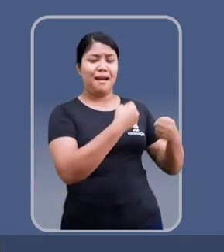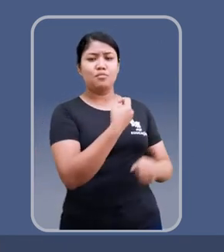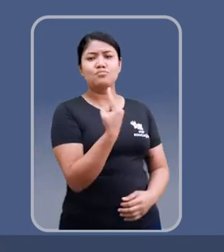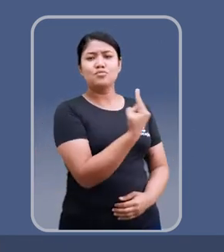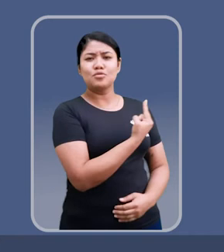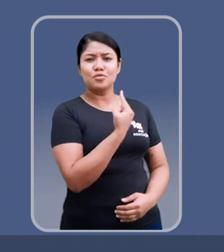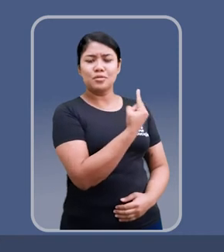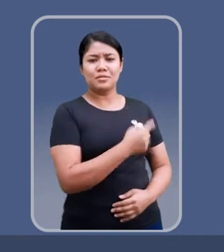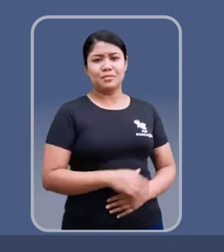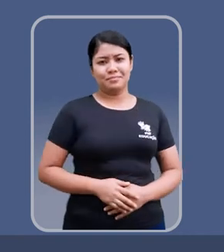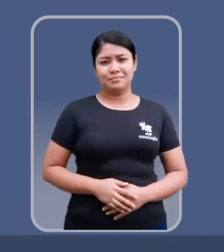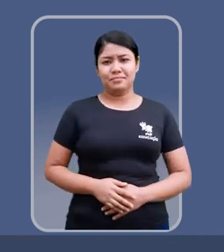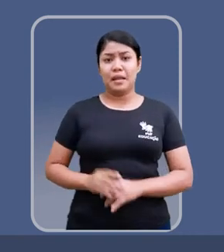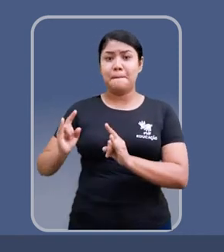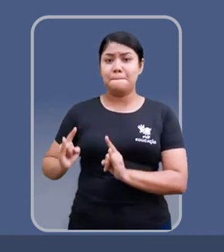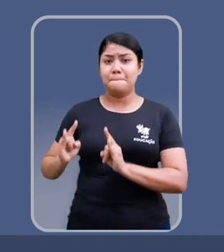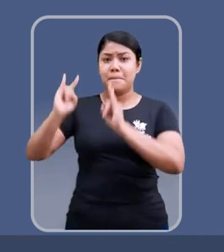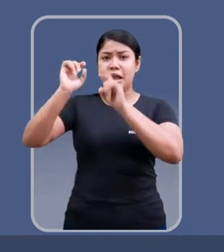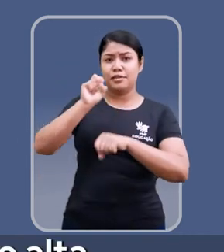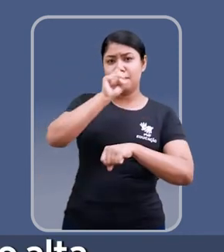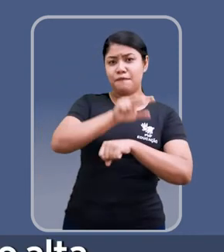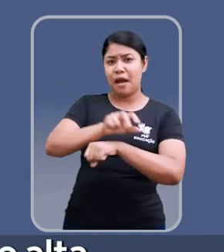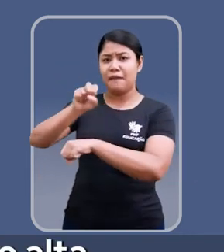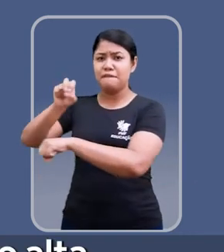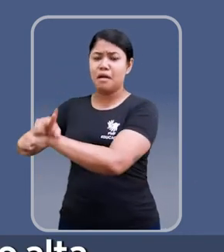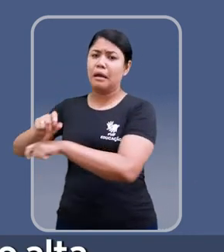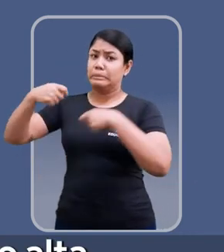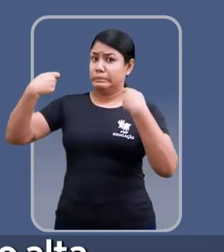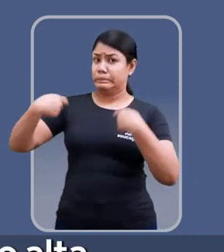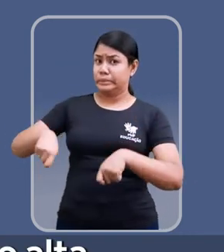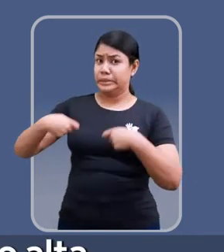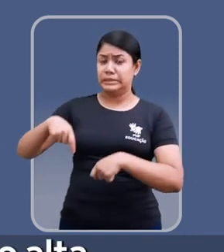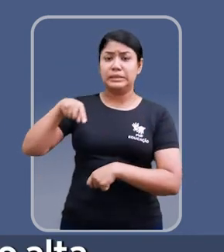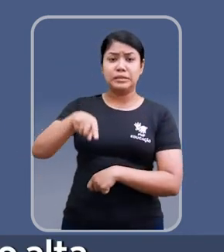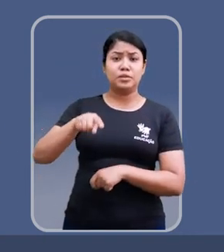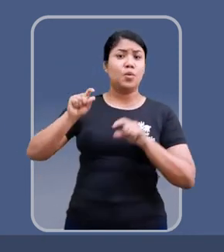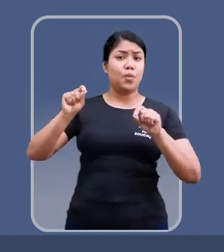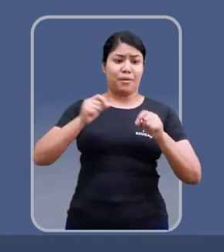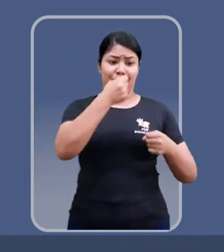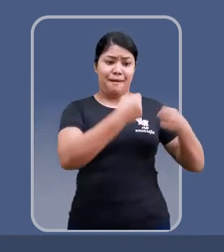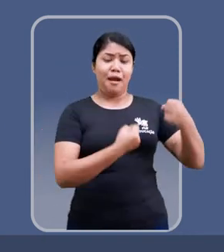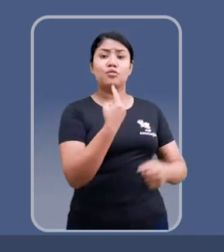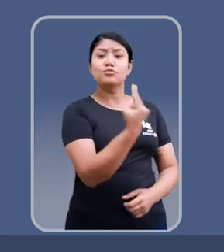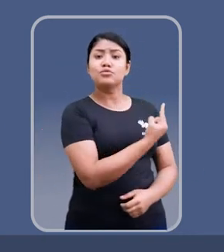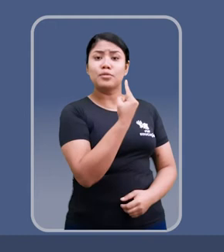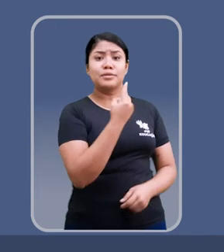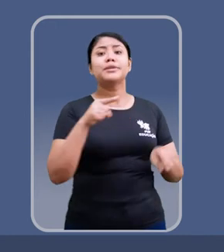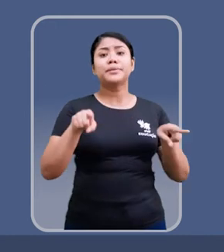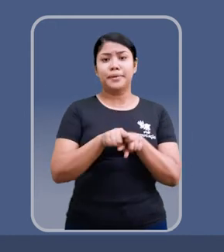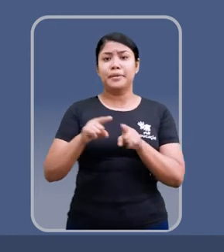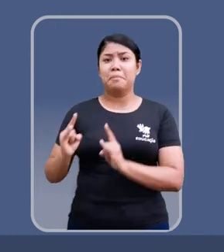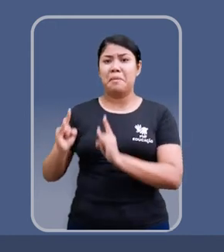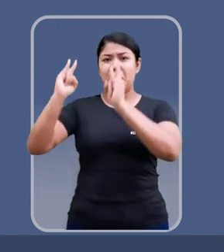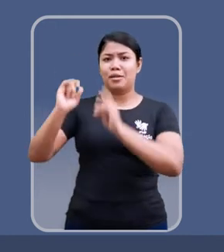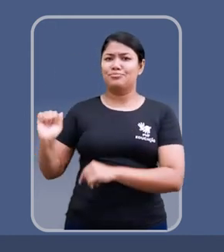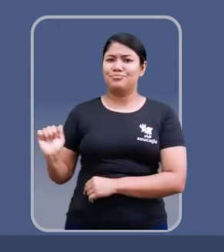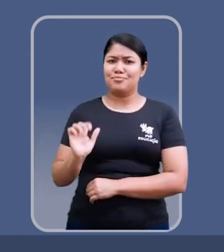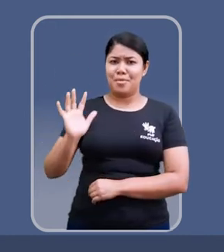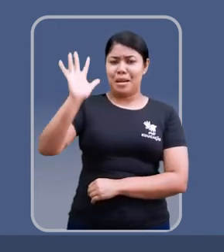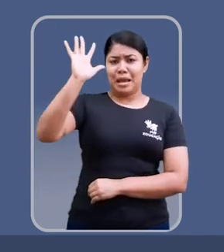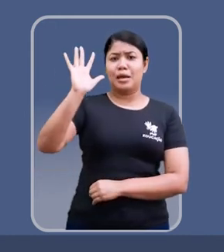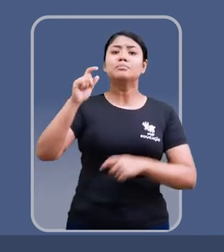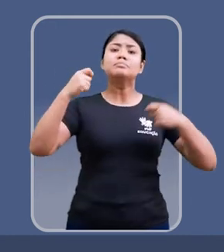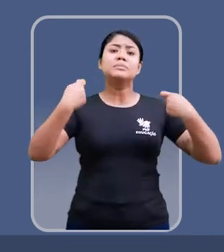automóvel individual. A exigência de vagas para os empreendimentos está muito alta. Isso promove o uso do automóvel individual e